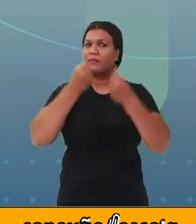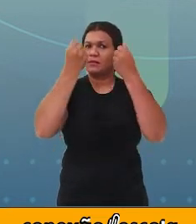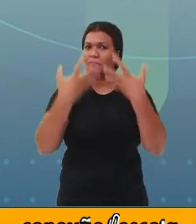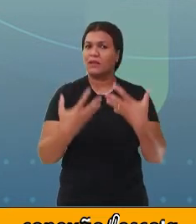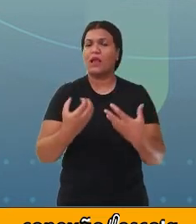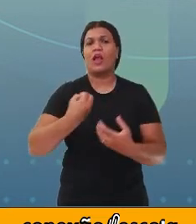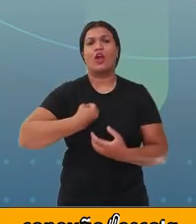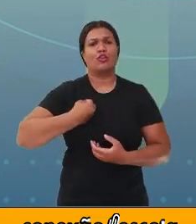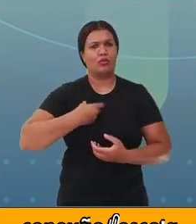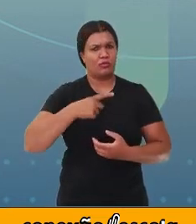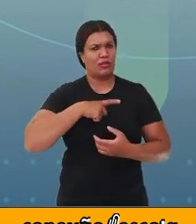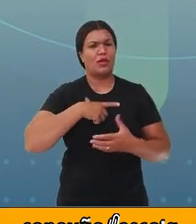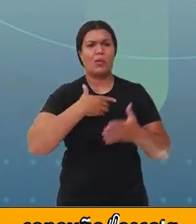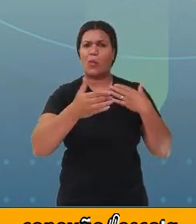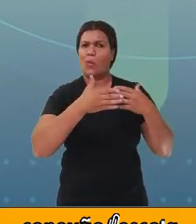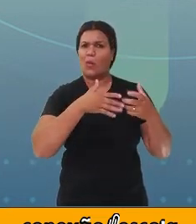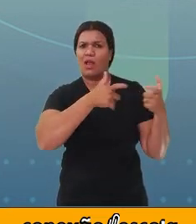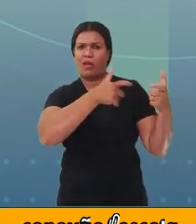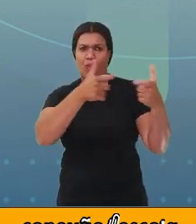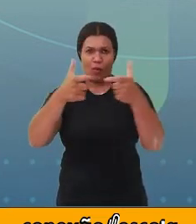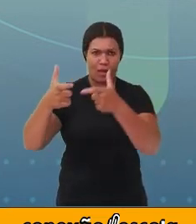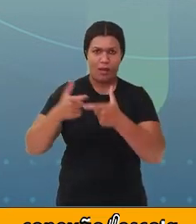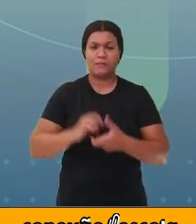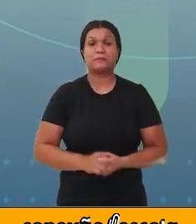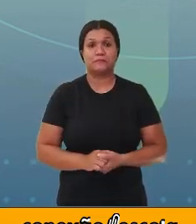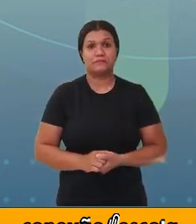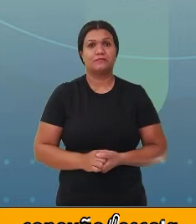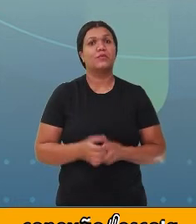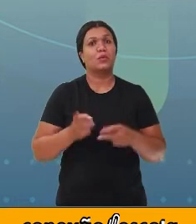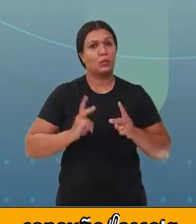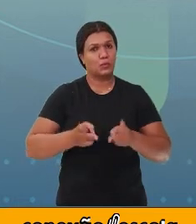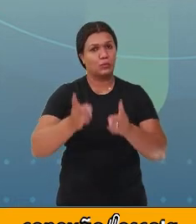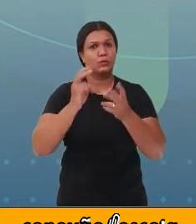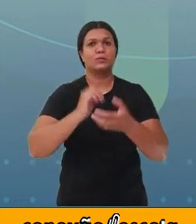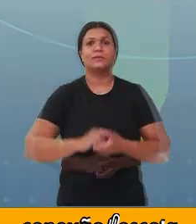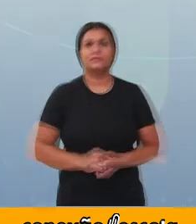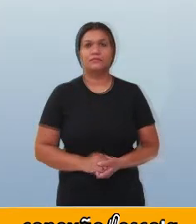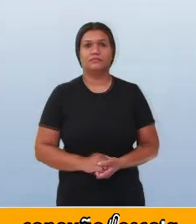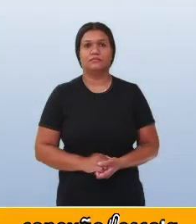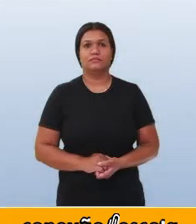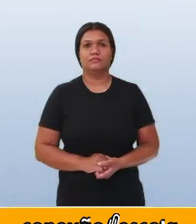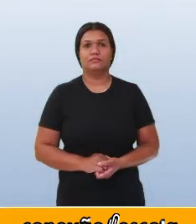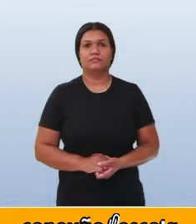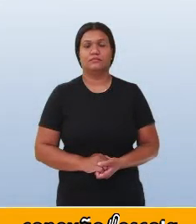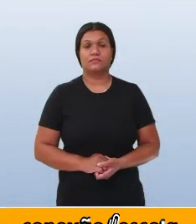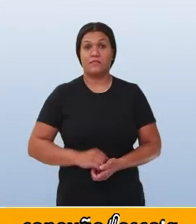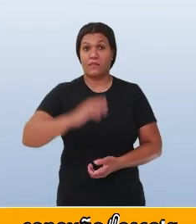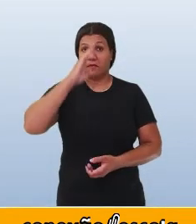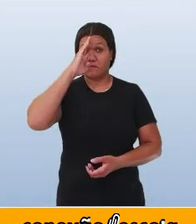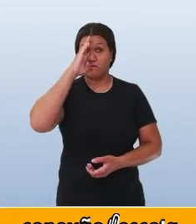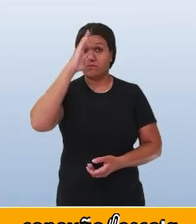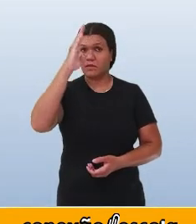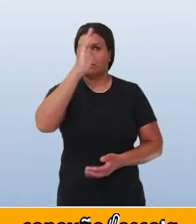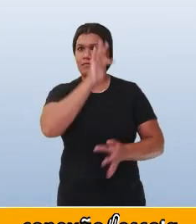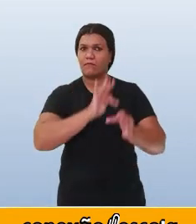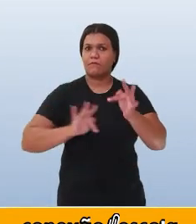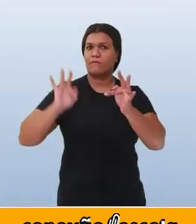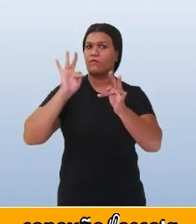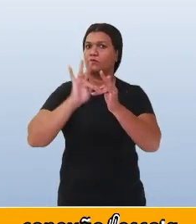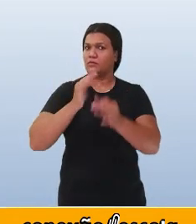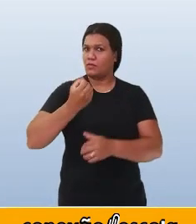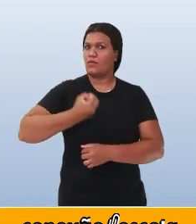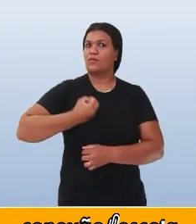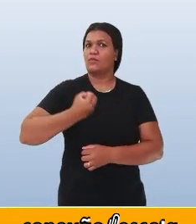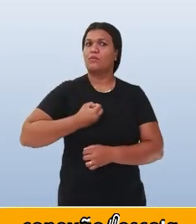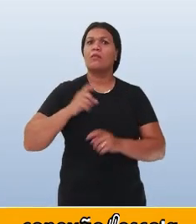os números estão por toda parte? Vamos seguir? A principal função dos números